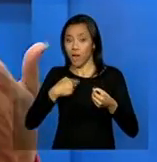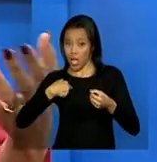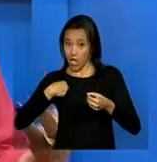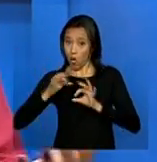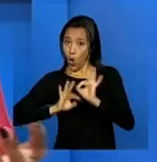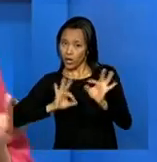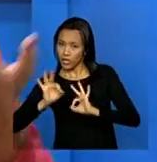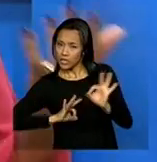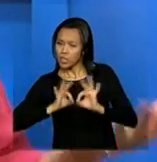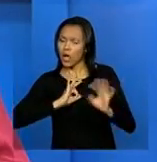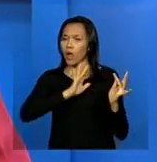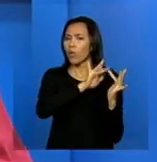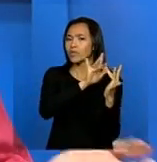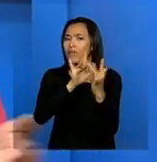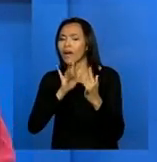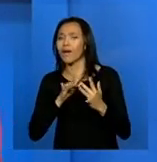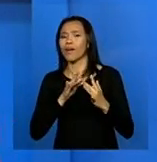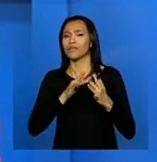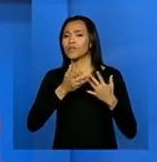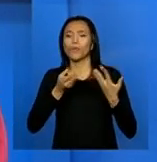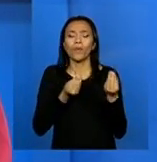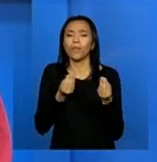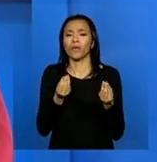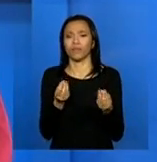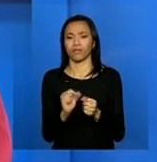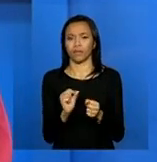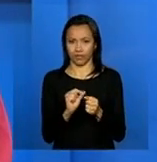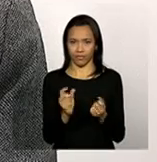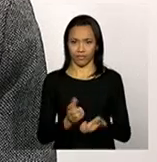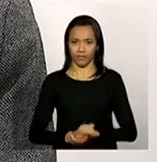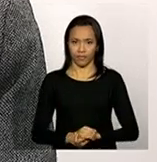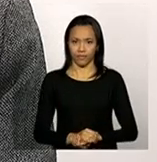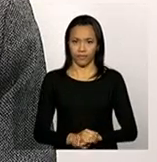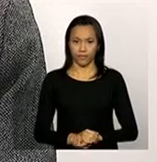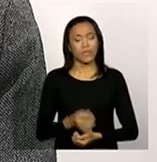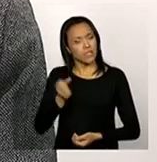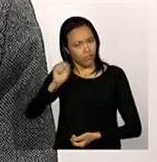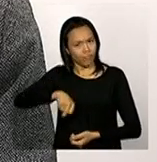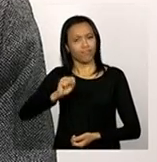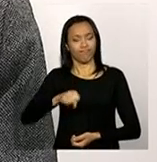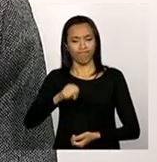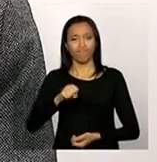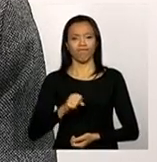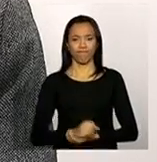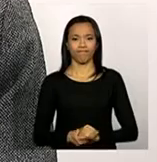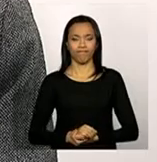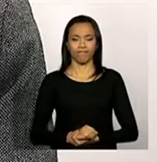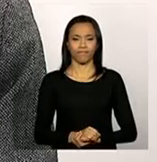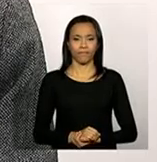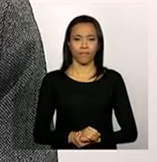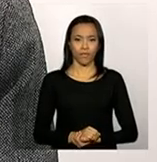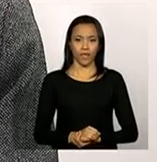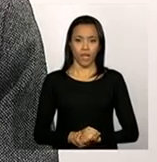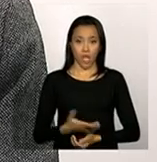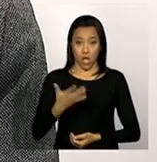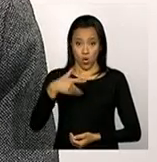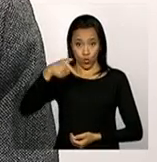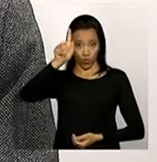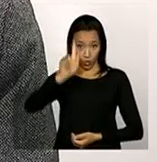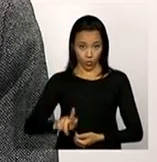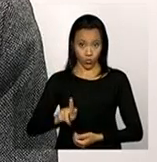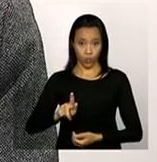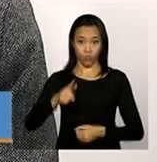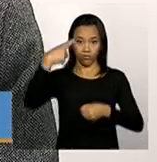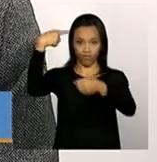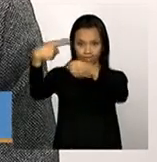contato, de alguma forma trocar essa informação? Sim, Adriana. O gestor municipal, ele